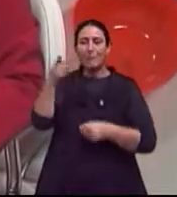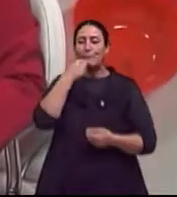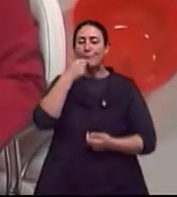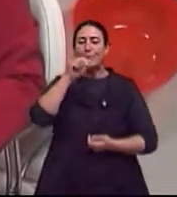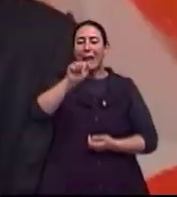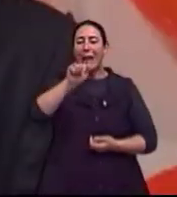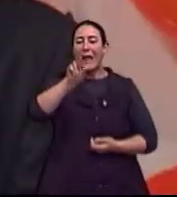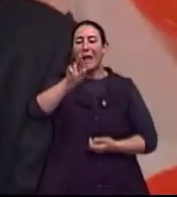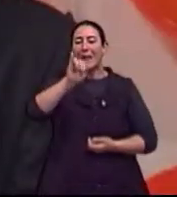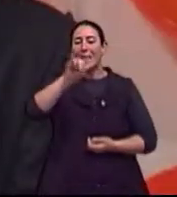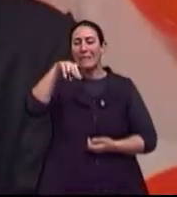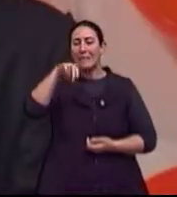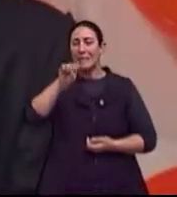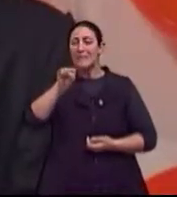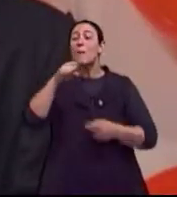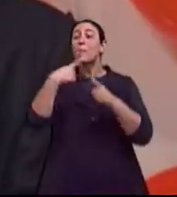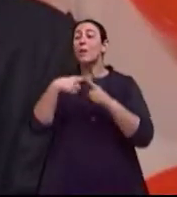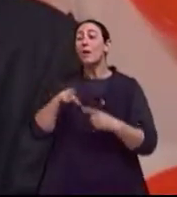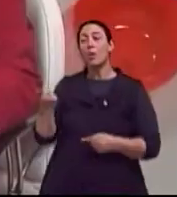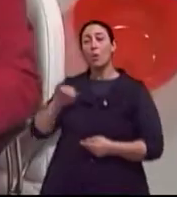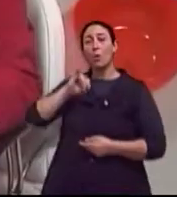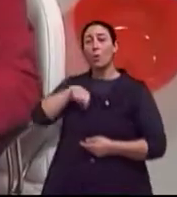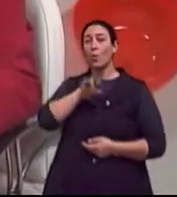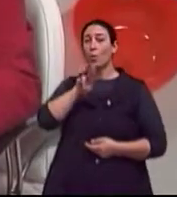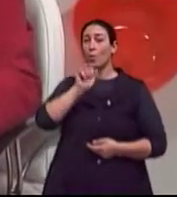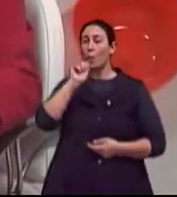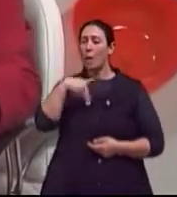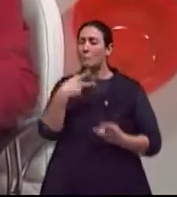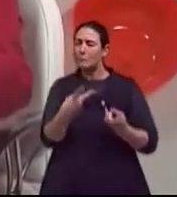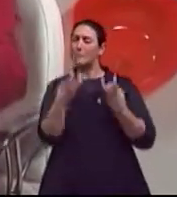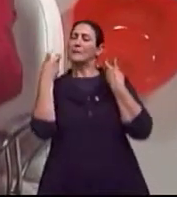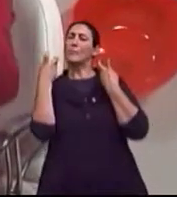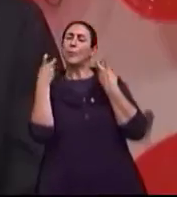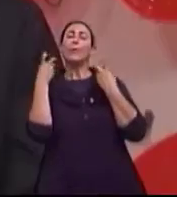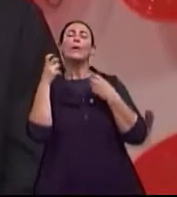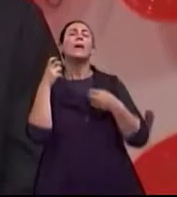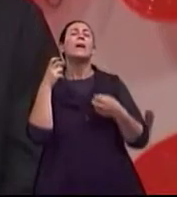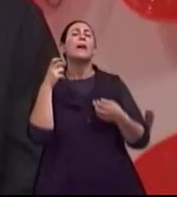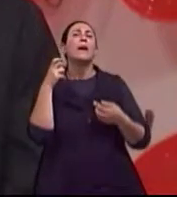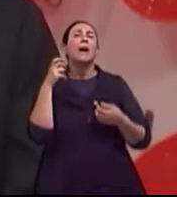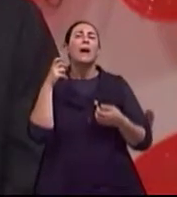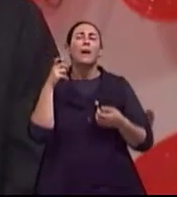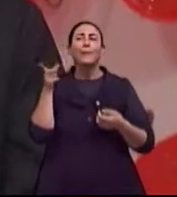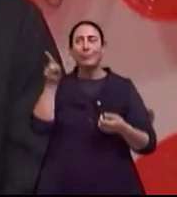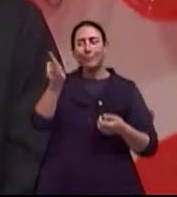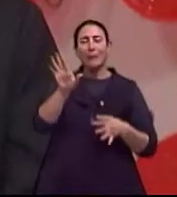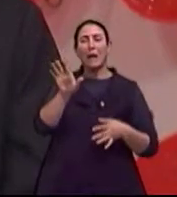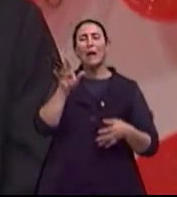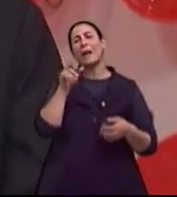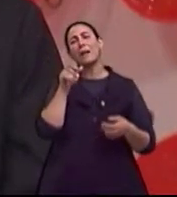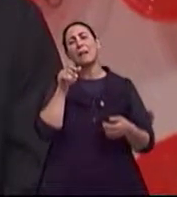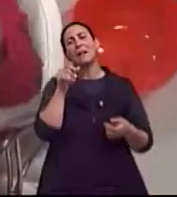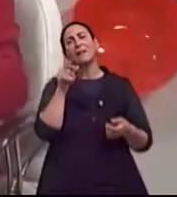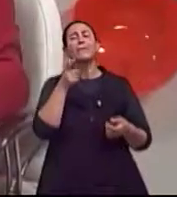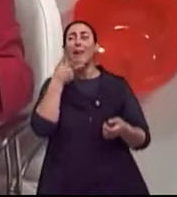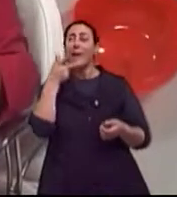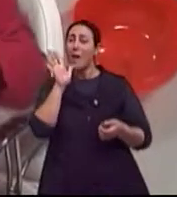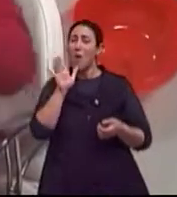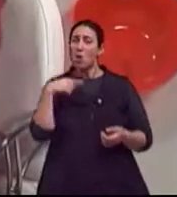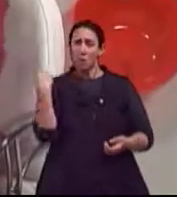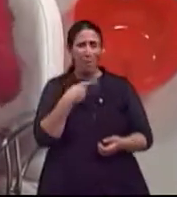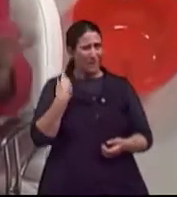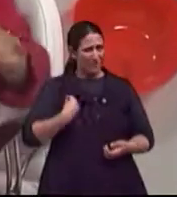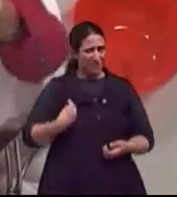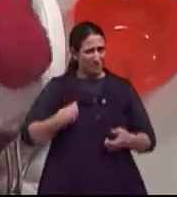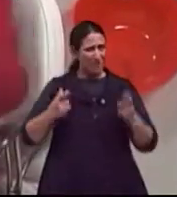dica que o Juan deu para nós aqui, que ele percebeu isso. Porque a gente ouve uma senhora dizer ali, assim, a nossa vida